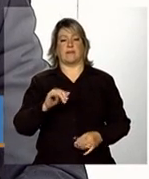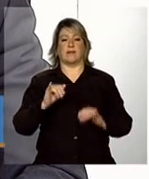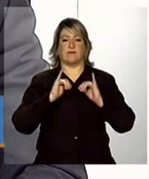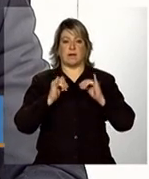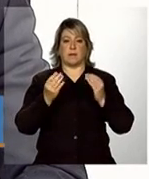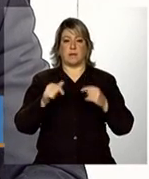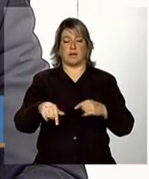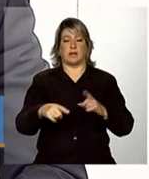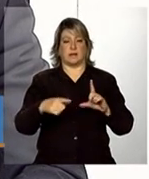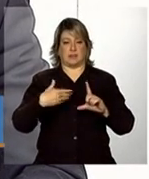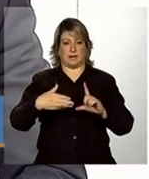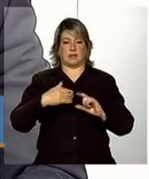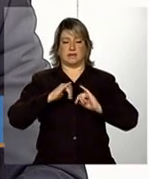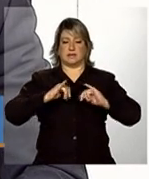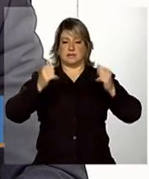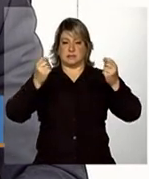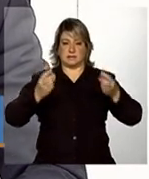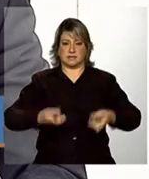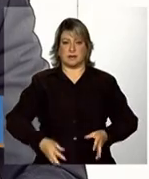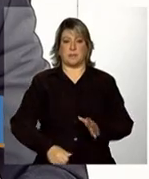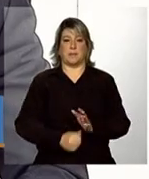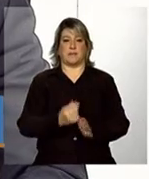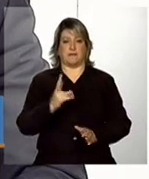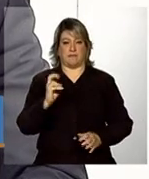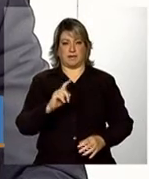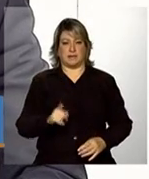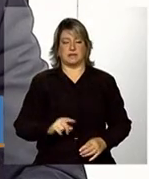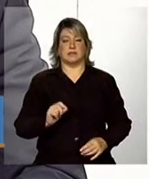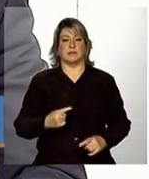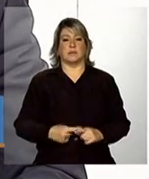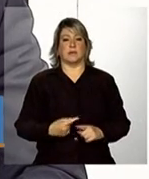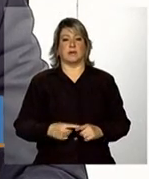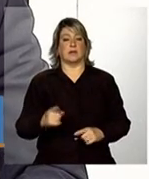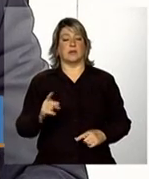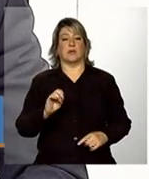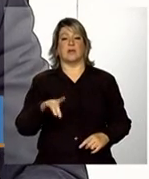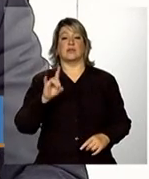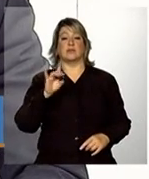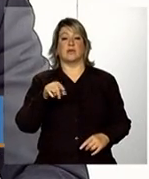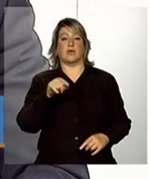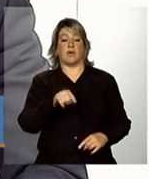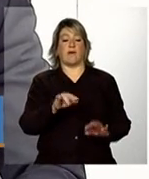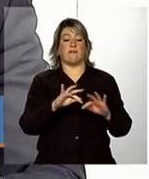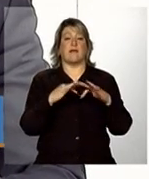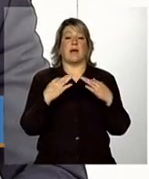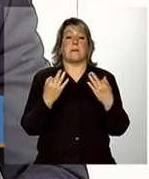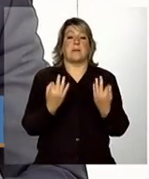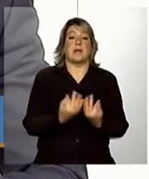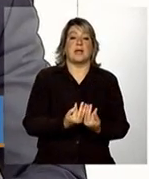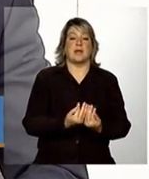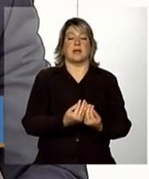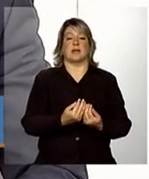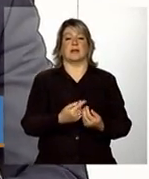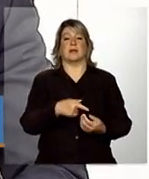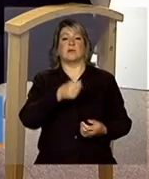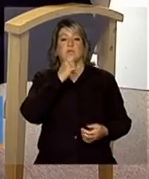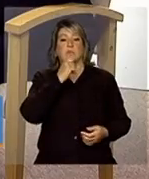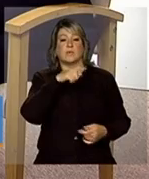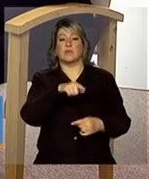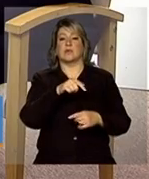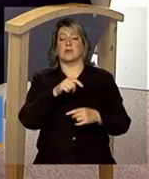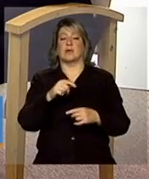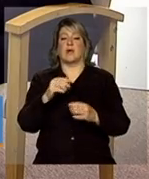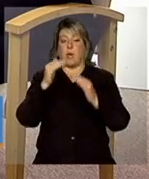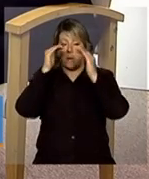dessa teleconferência, não é punir as famílias que estão em situação de descumprimento, é fazer com que todas elas tenham